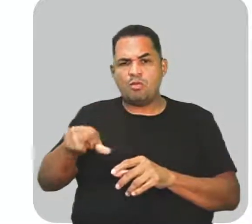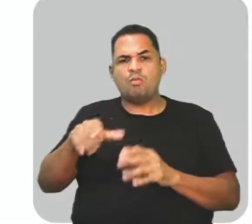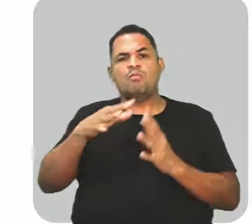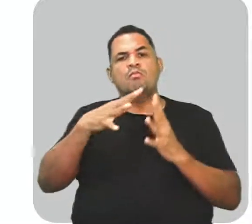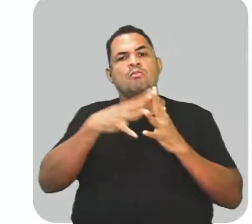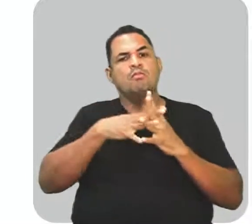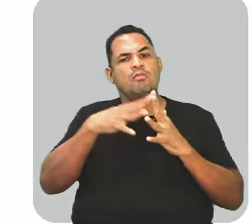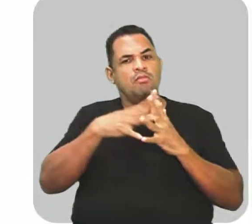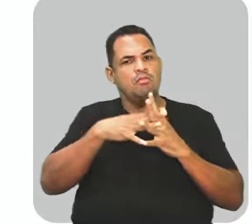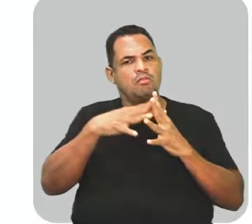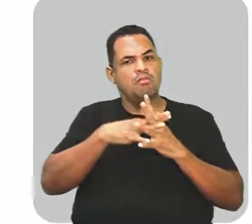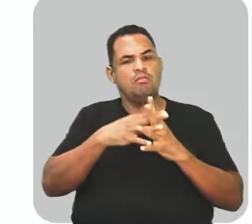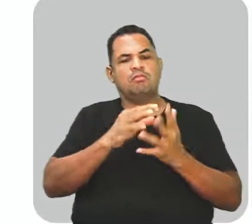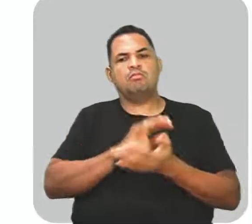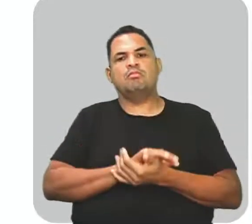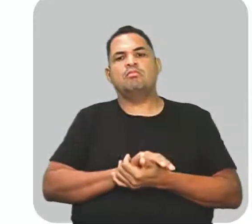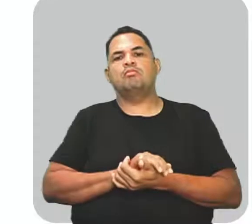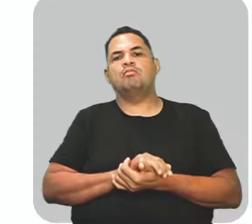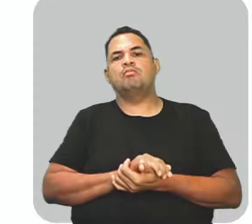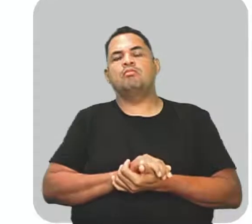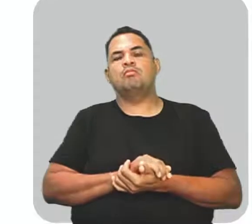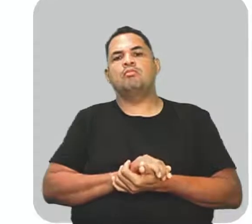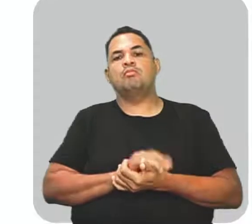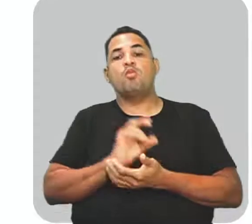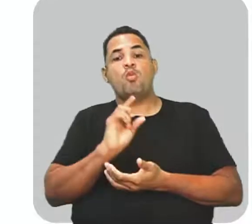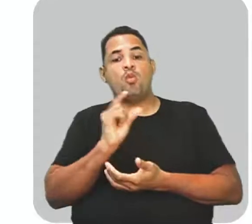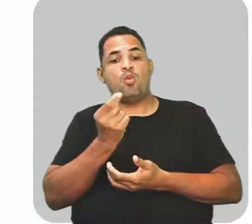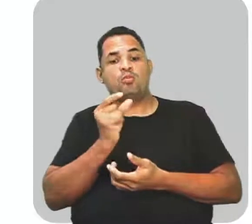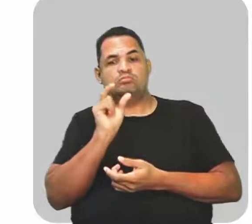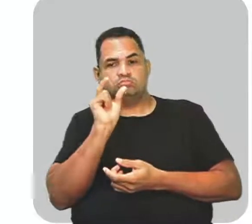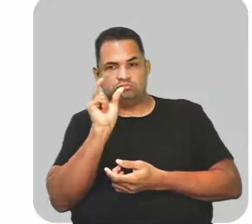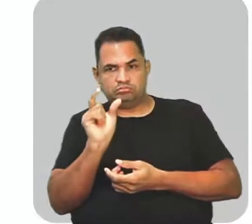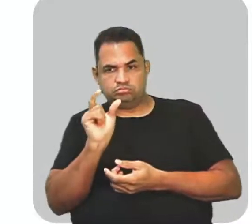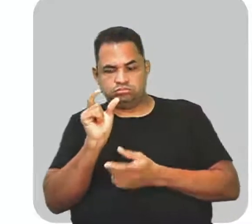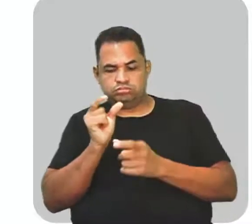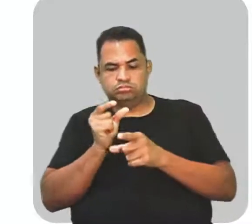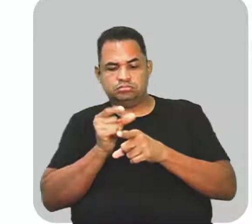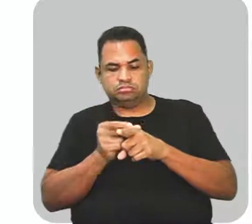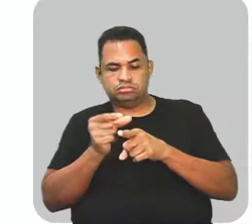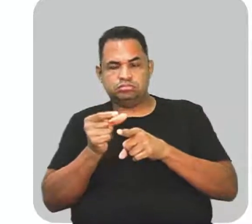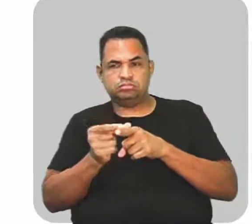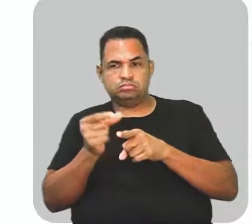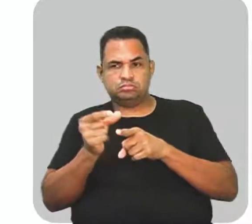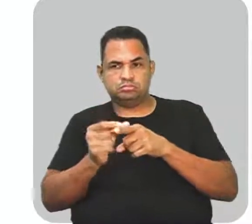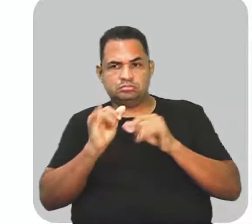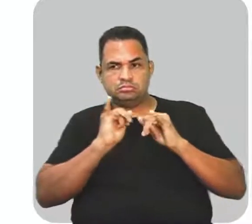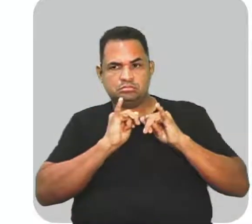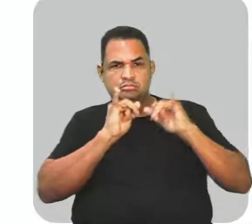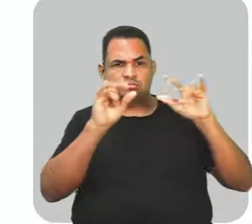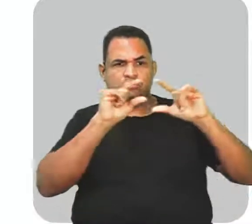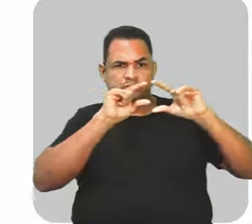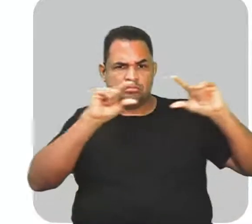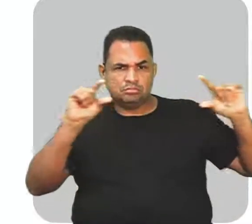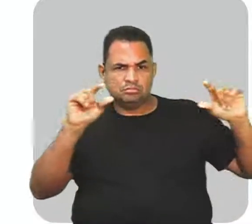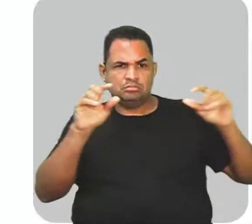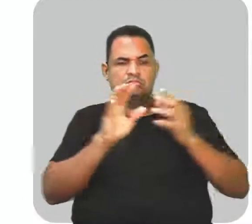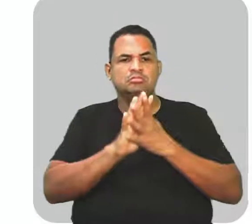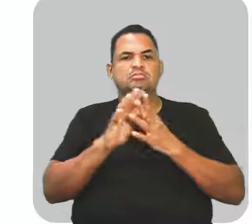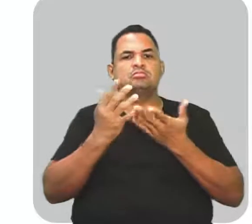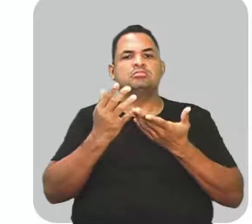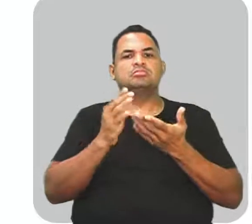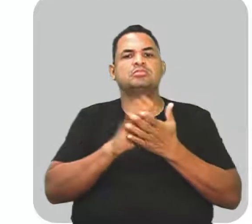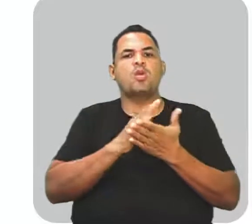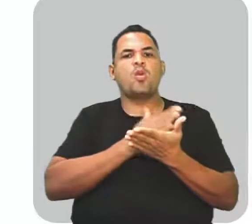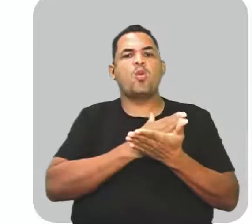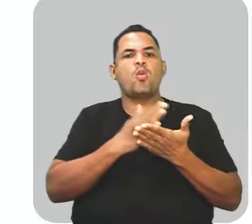de contoantes ou de sílabas no enunciado. E, geralmente, ocorre